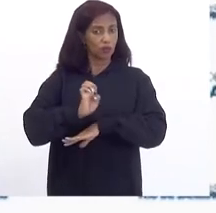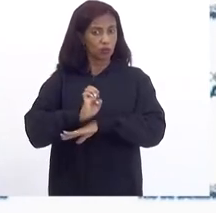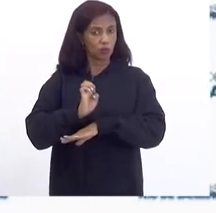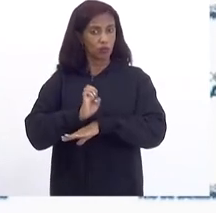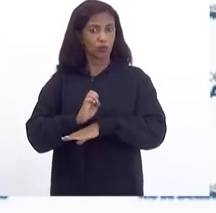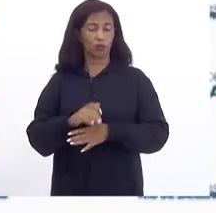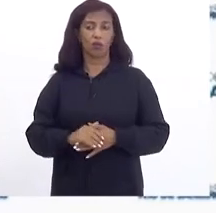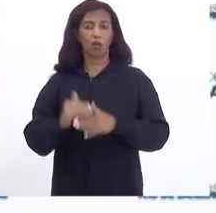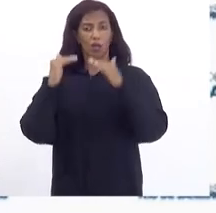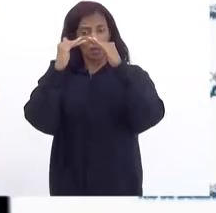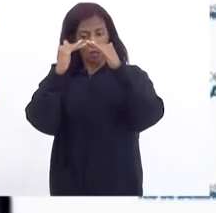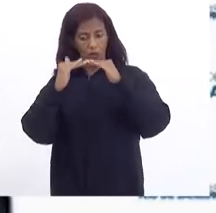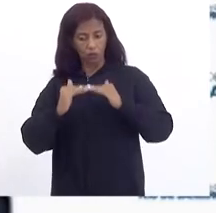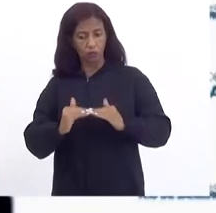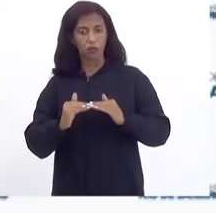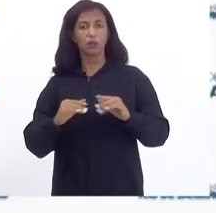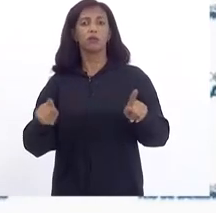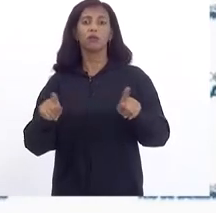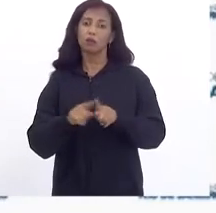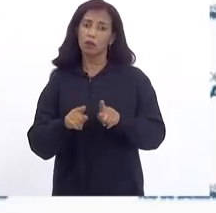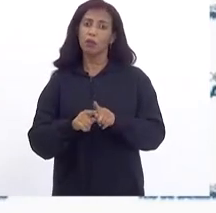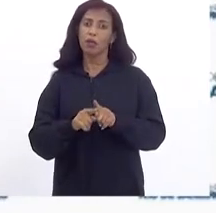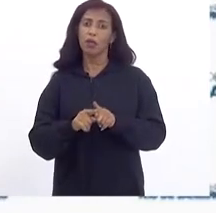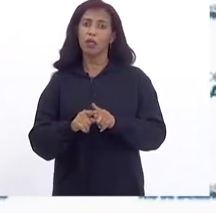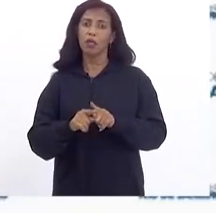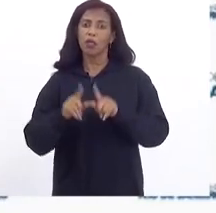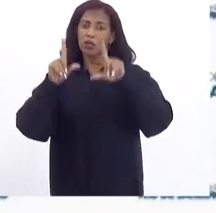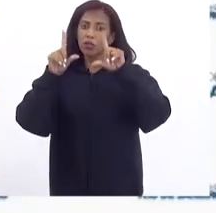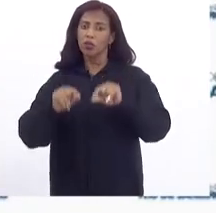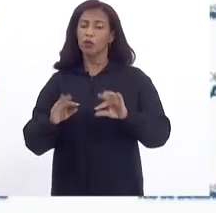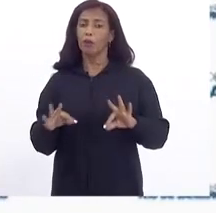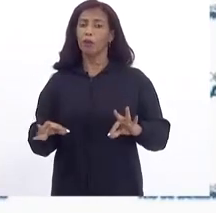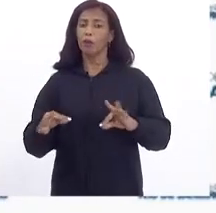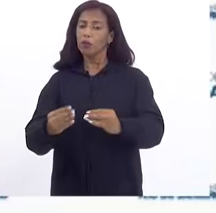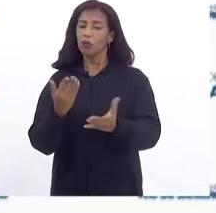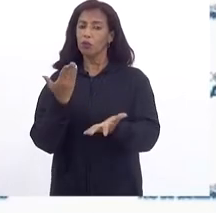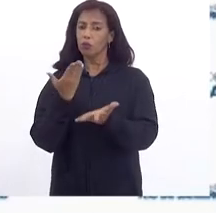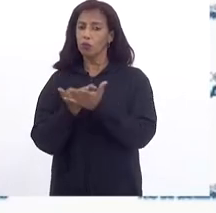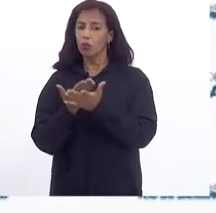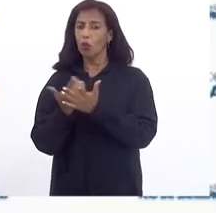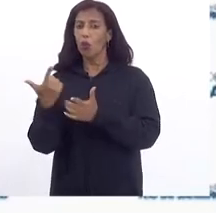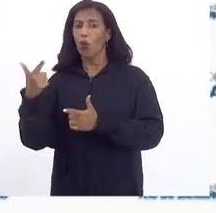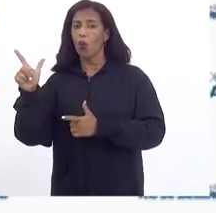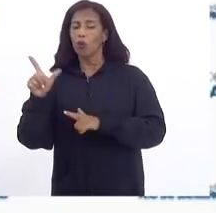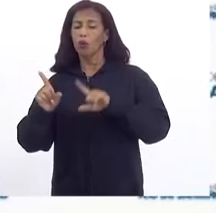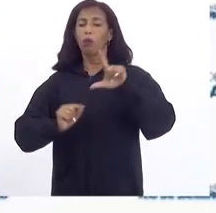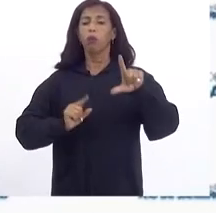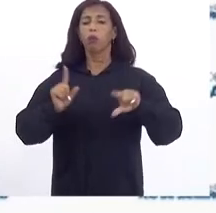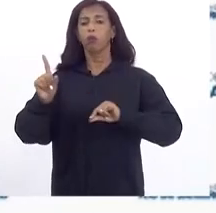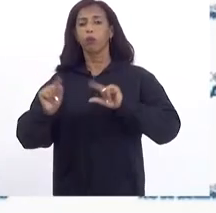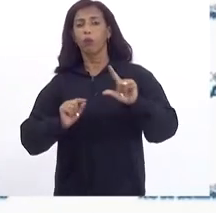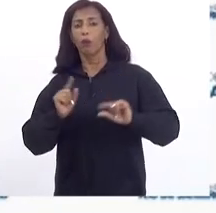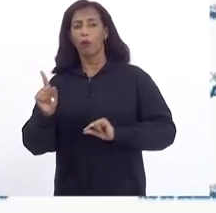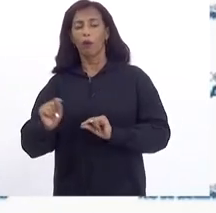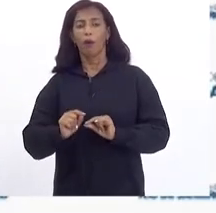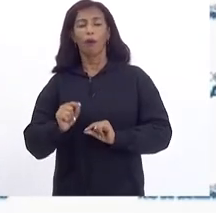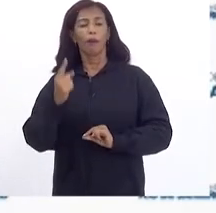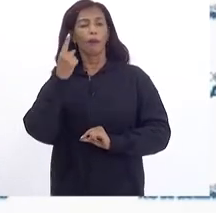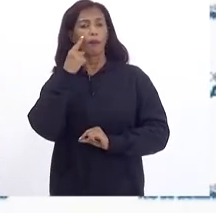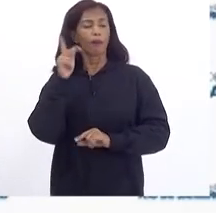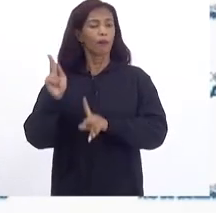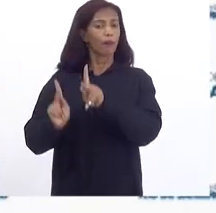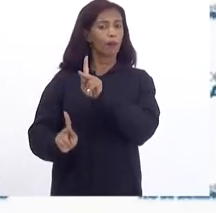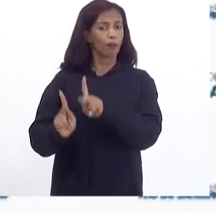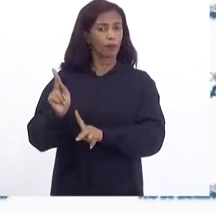Reduzidos também E aí diminuiria Para todos Nós estamos Dando até Algumas outras Alternativas Para que A